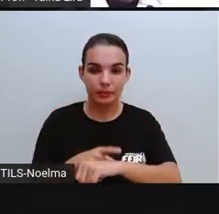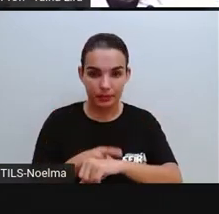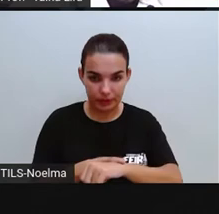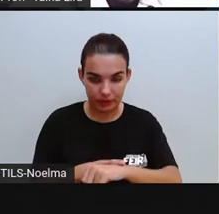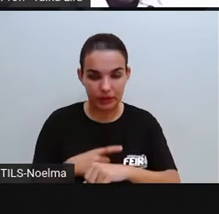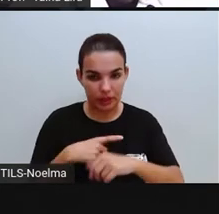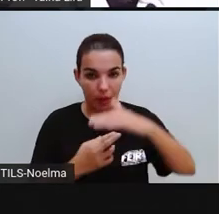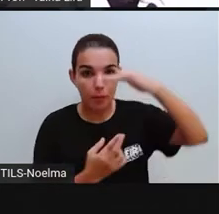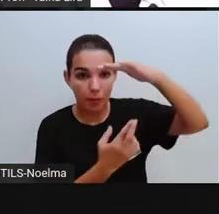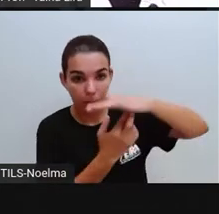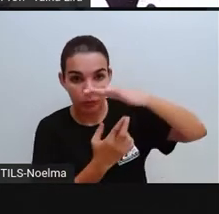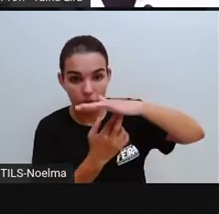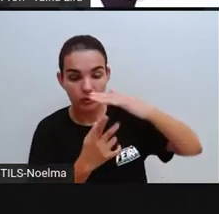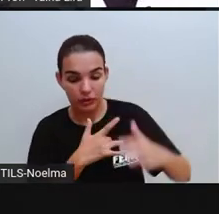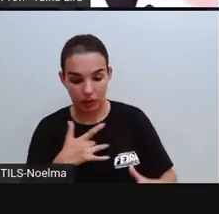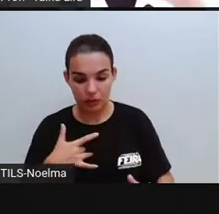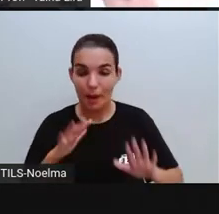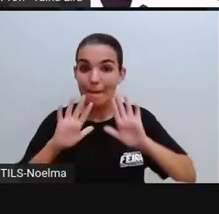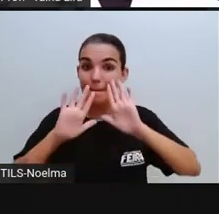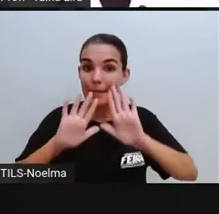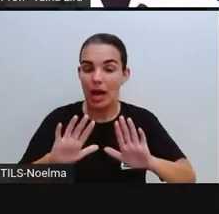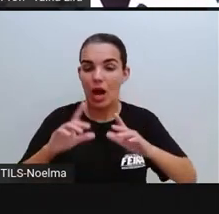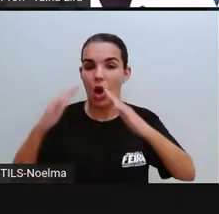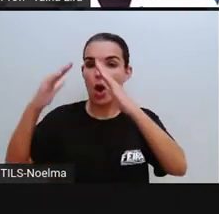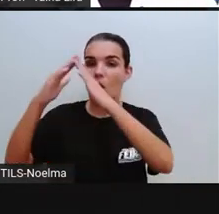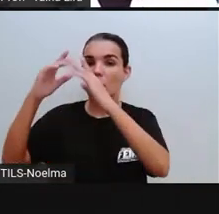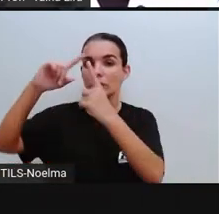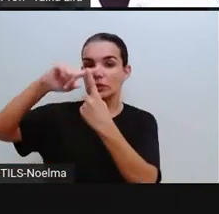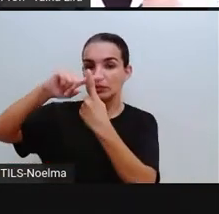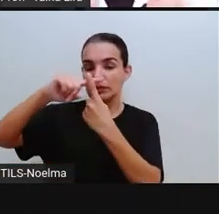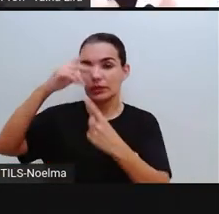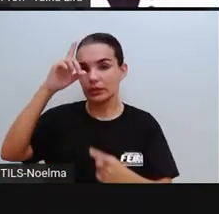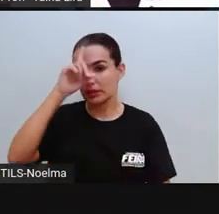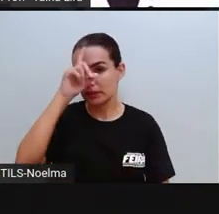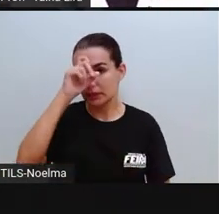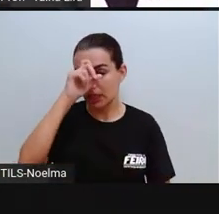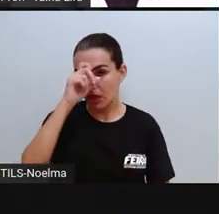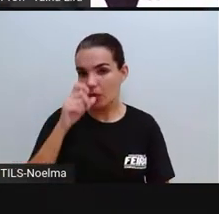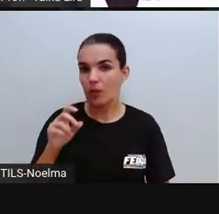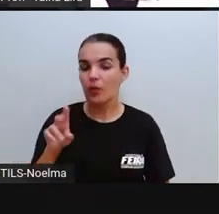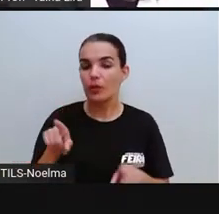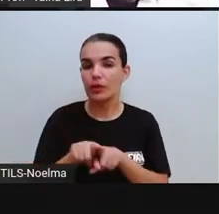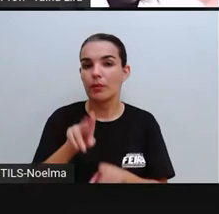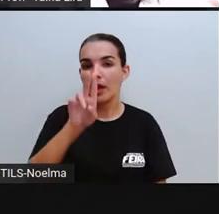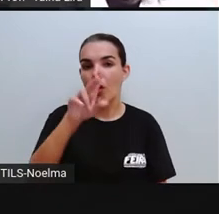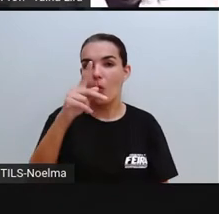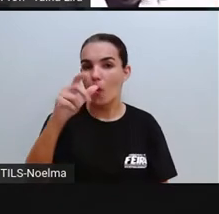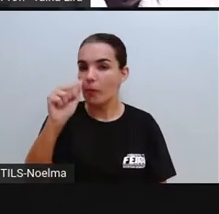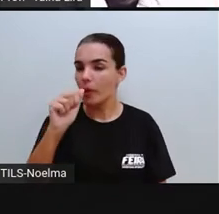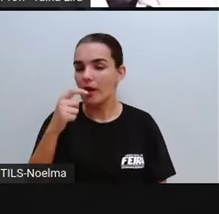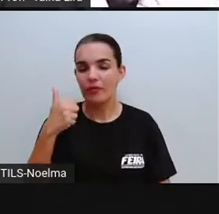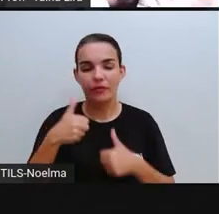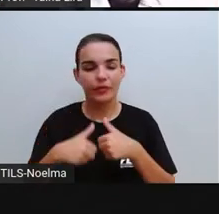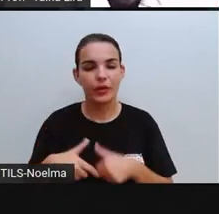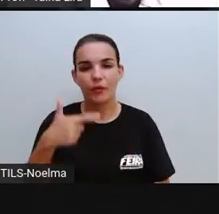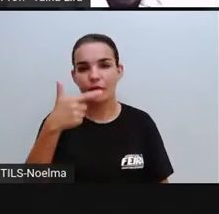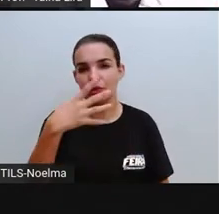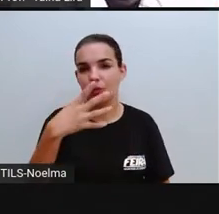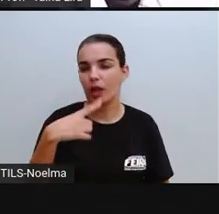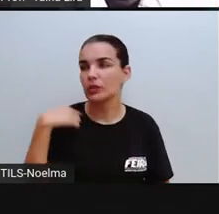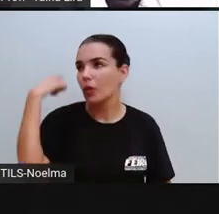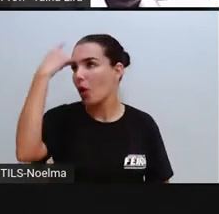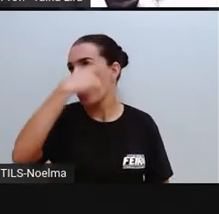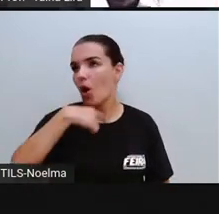saúde, tá? Mas os hospitais e as UPAs, eles já ficam abertos, né, 24